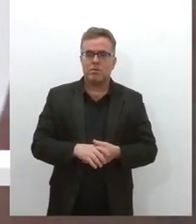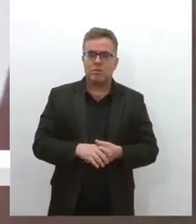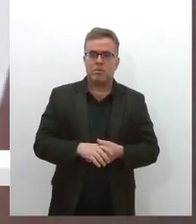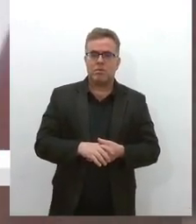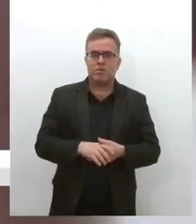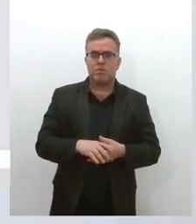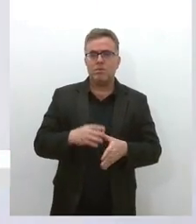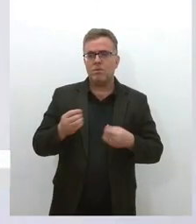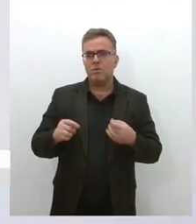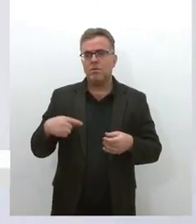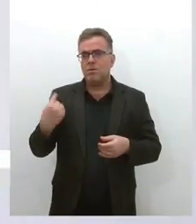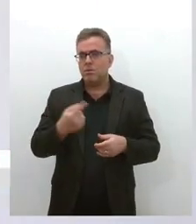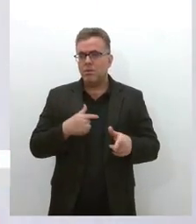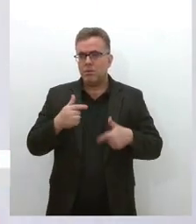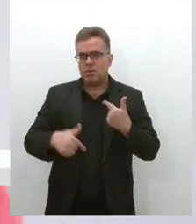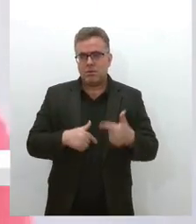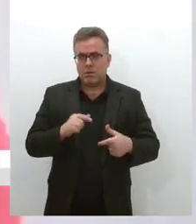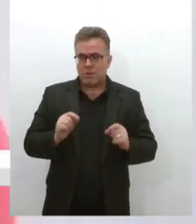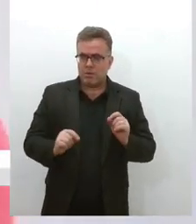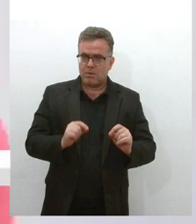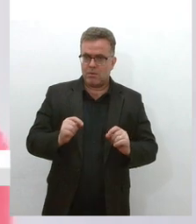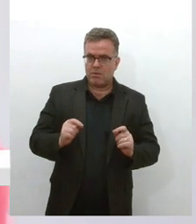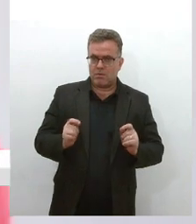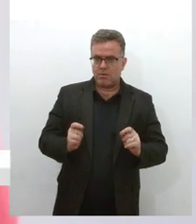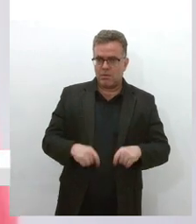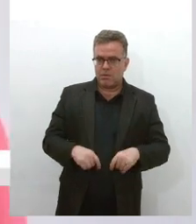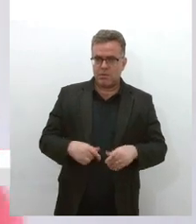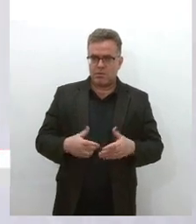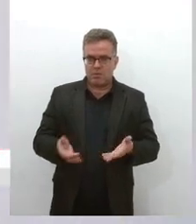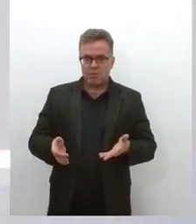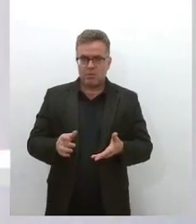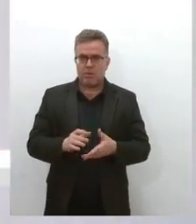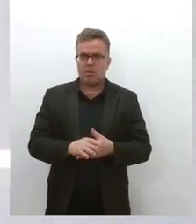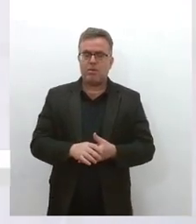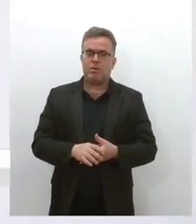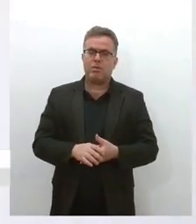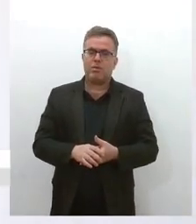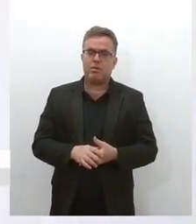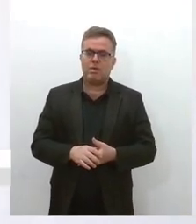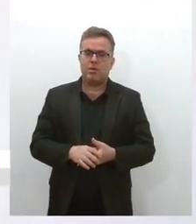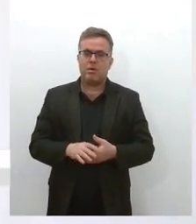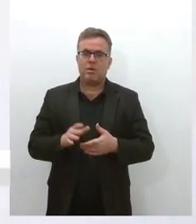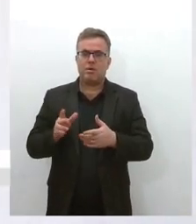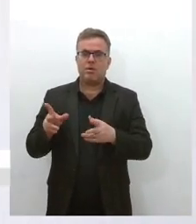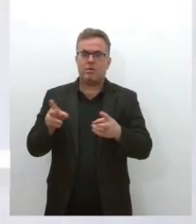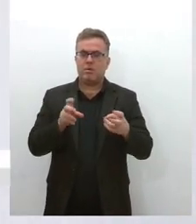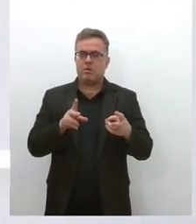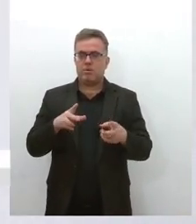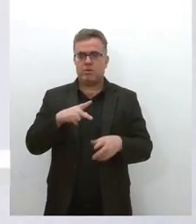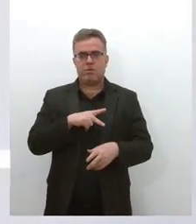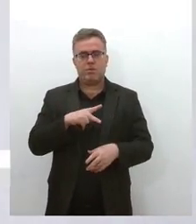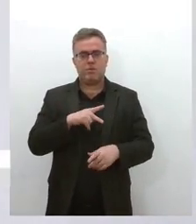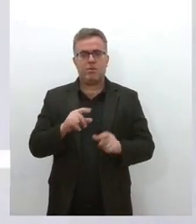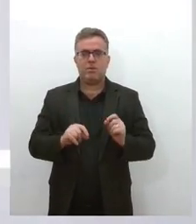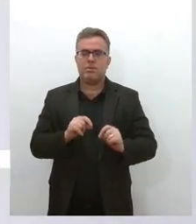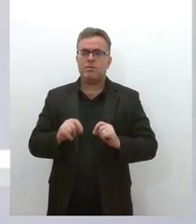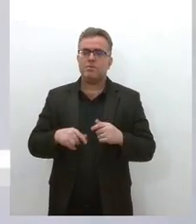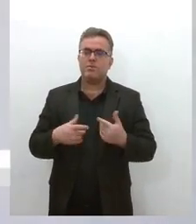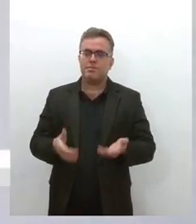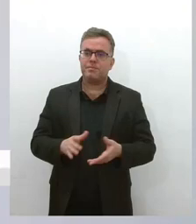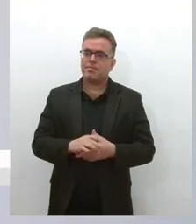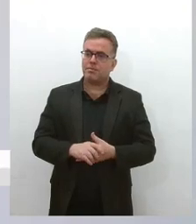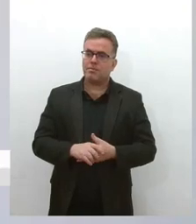nós trabalhamos e o nosso código de ética, ele também tem uma questão, assim, muito particular, que o código de ética introduziu,